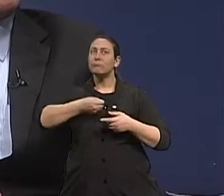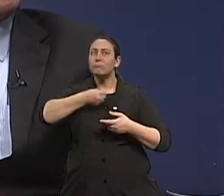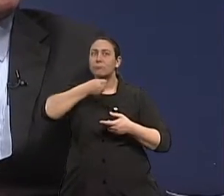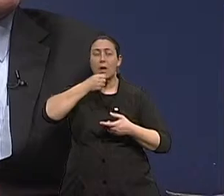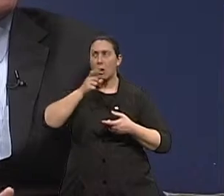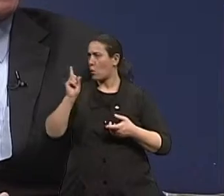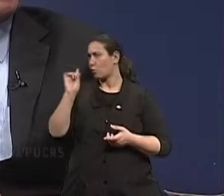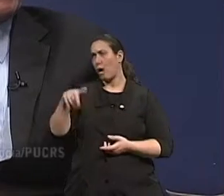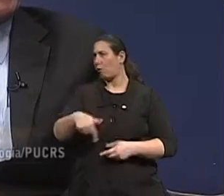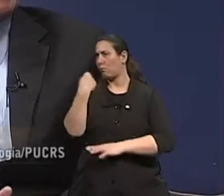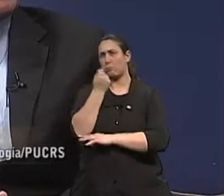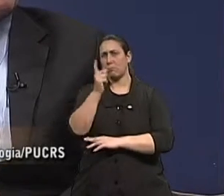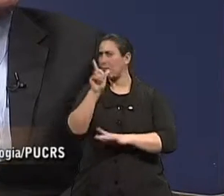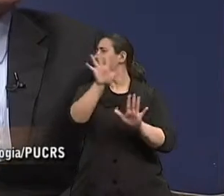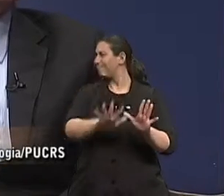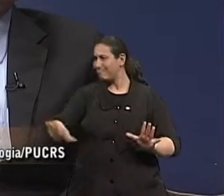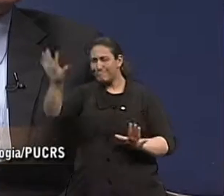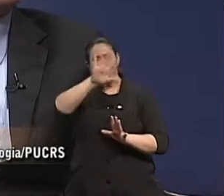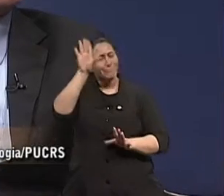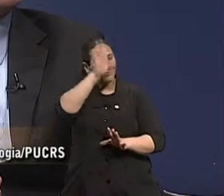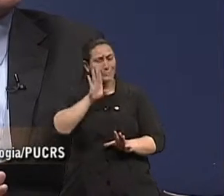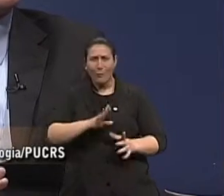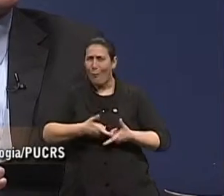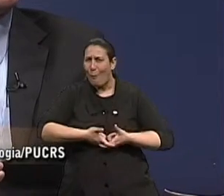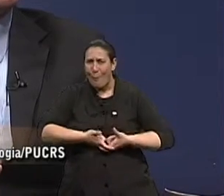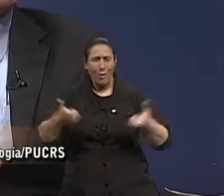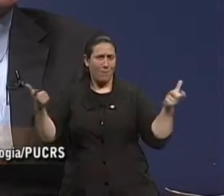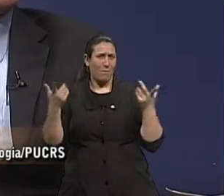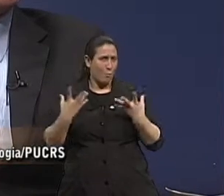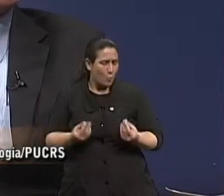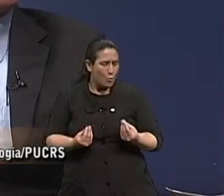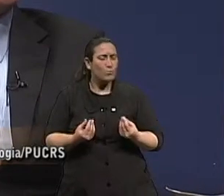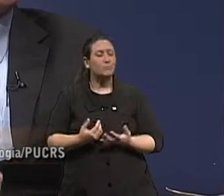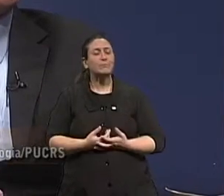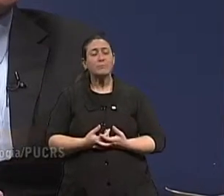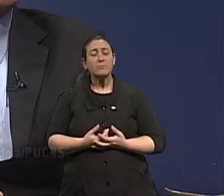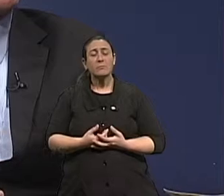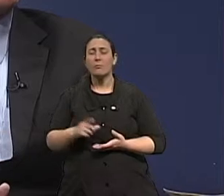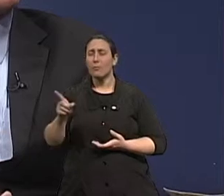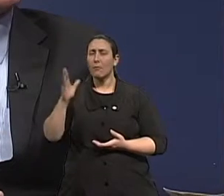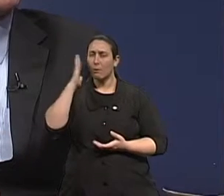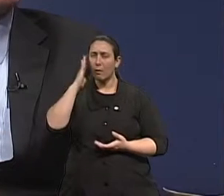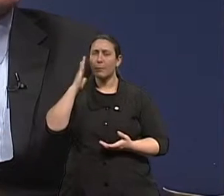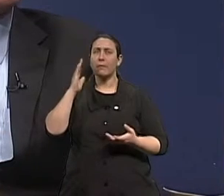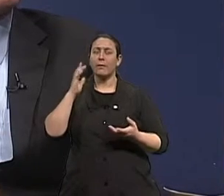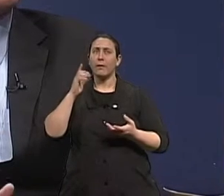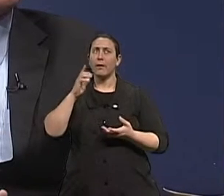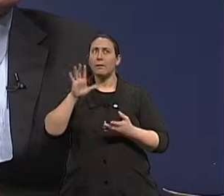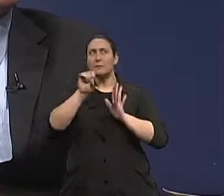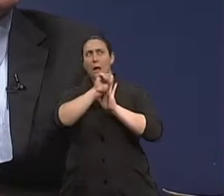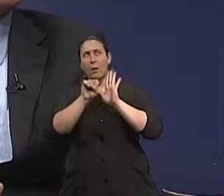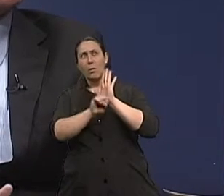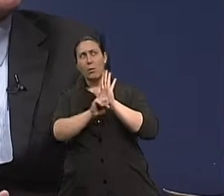no Brasil, né? Eu acho que é um número sem precedentes, né? Porque no início do século passado nós